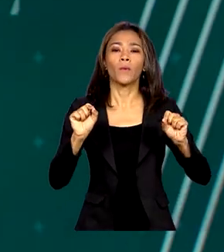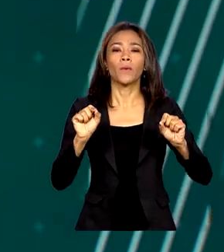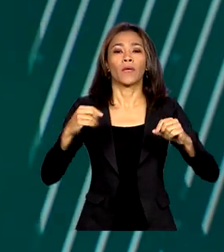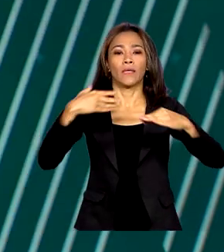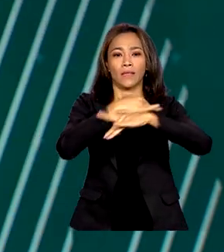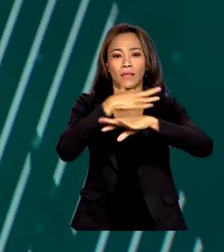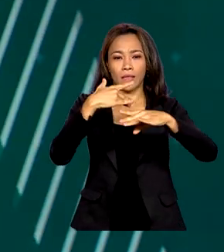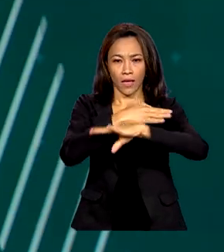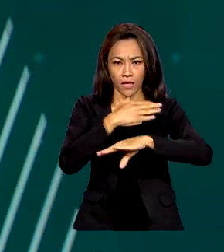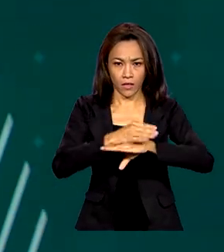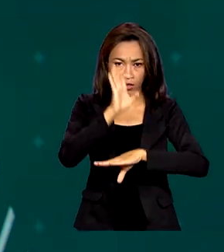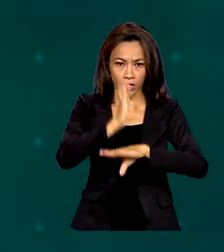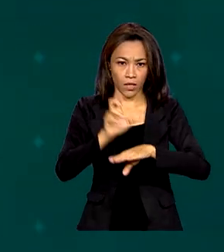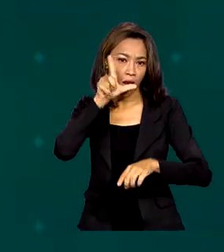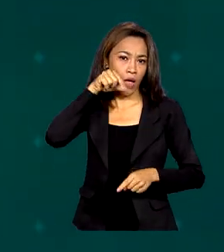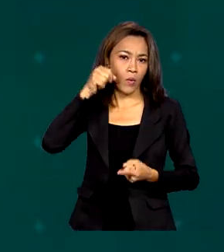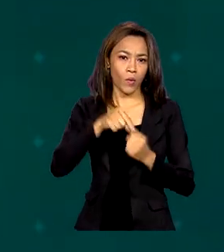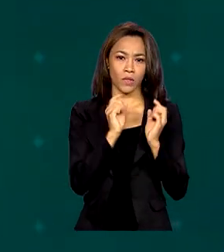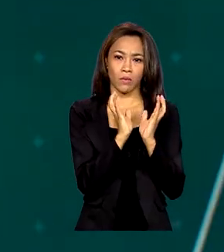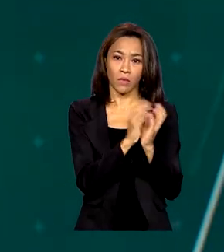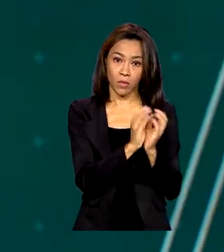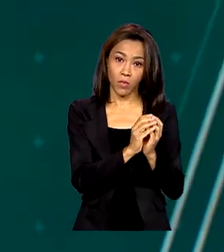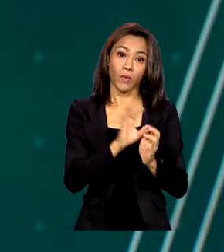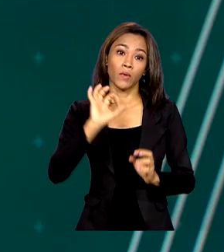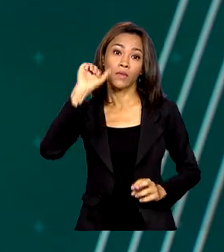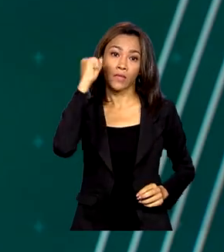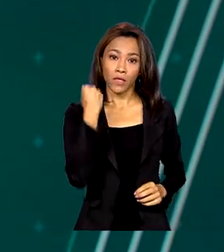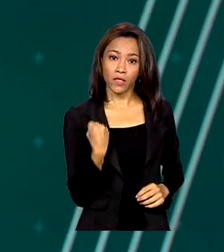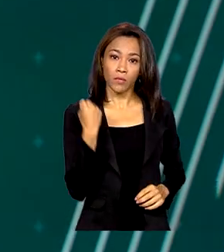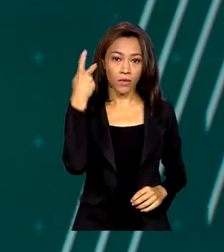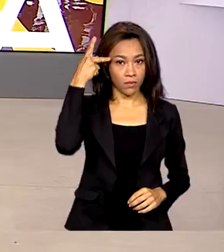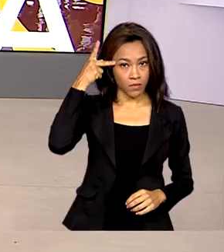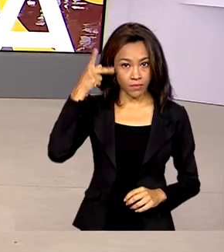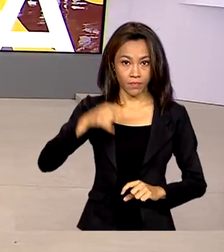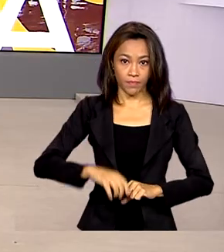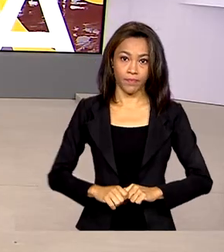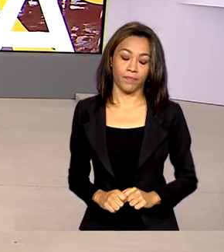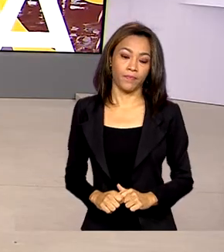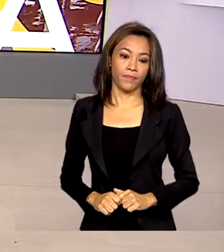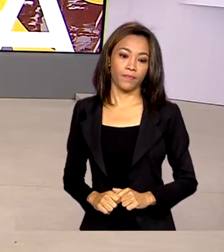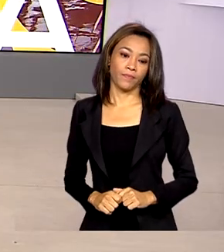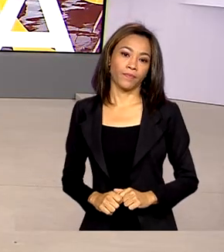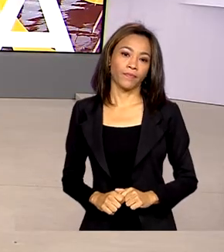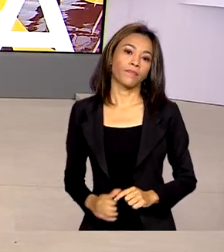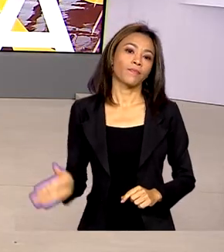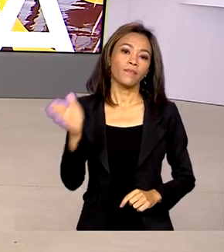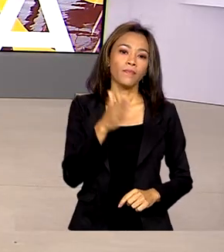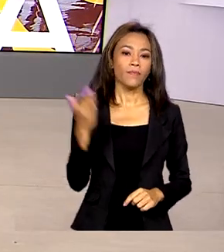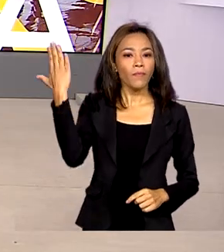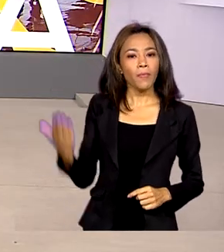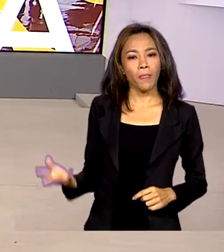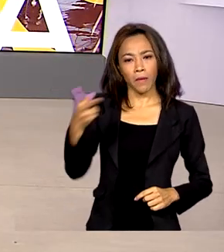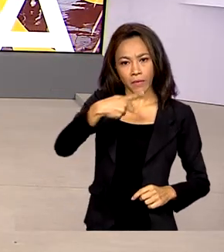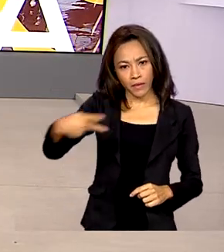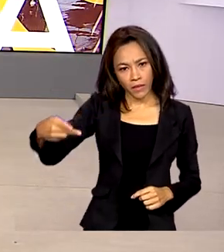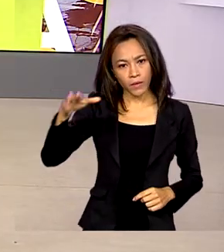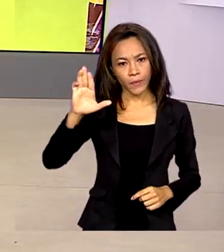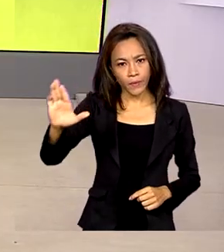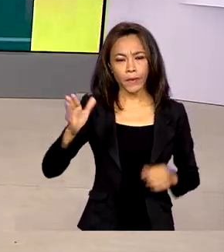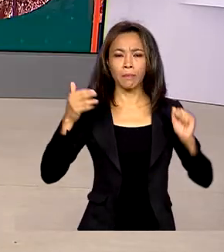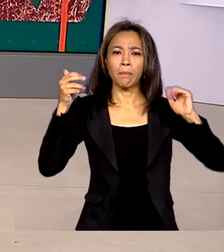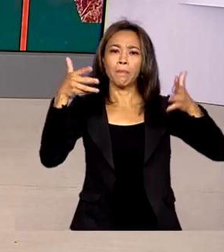cidades dos estados de Alagoas, Pernambuco, Sergipe e São Paulo. O presidente Lula participou da